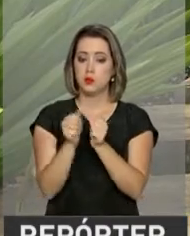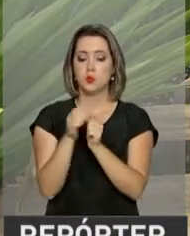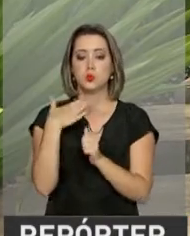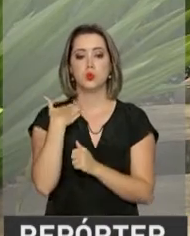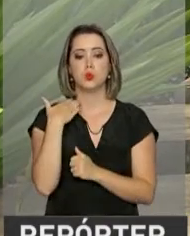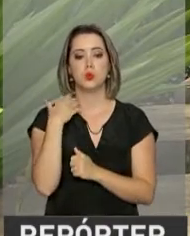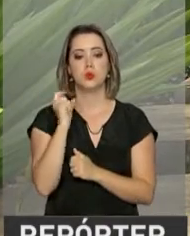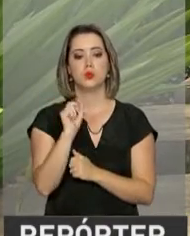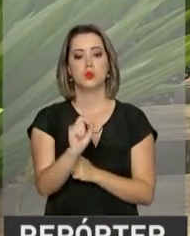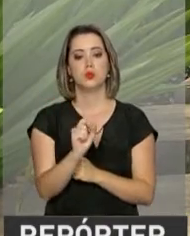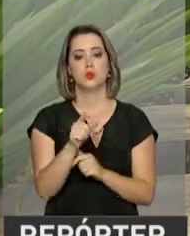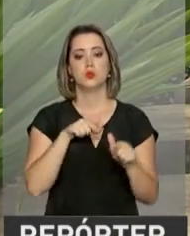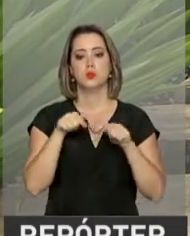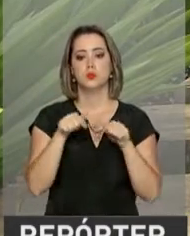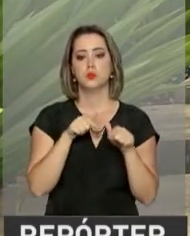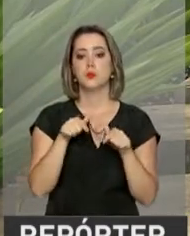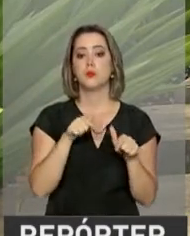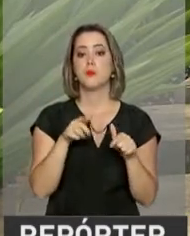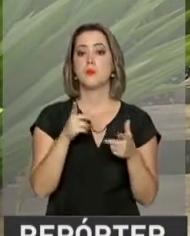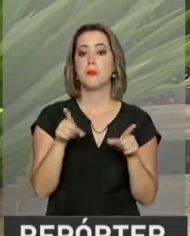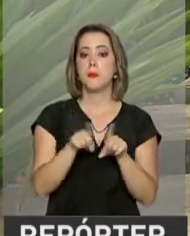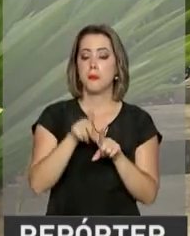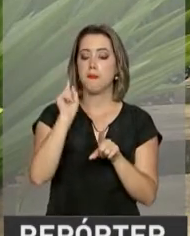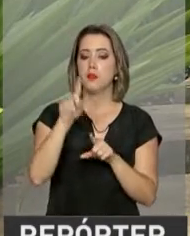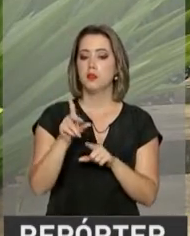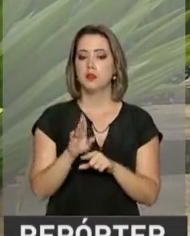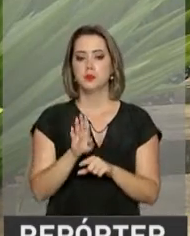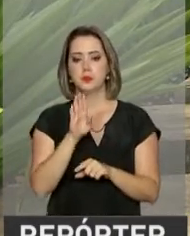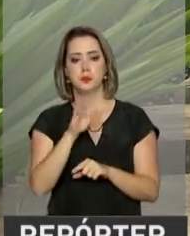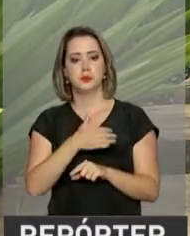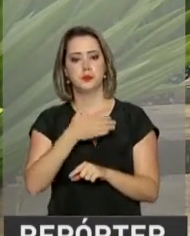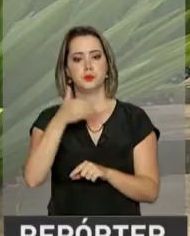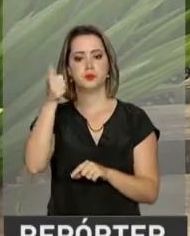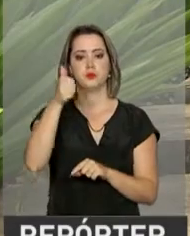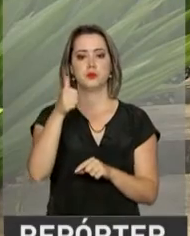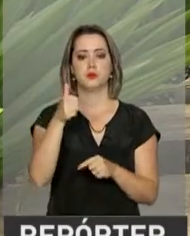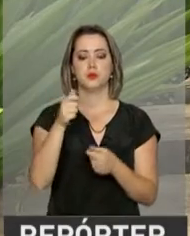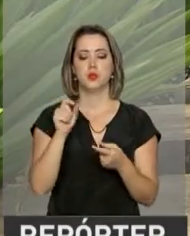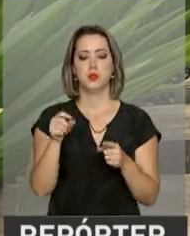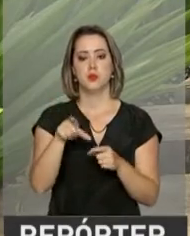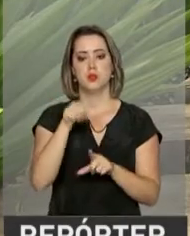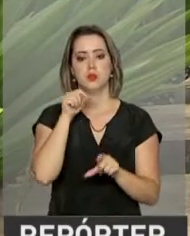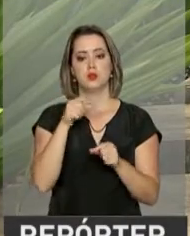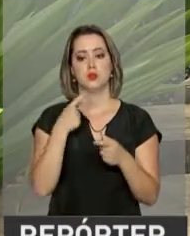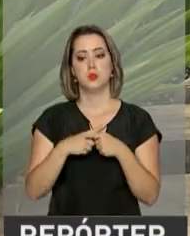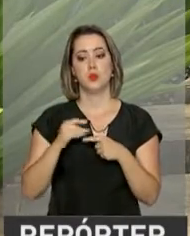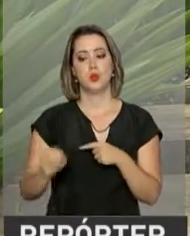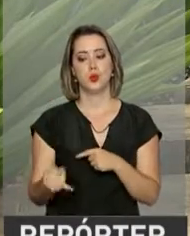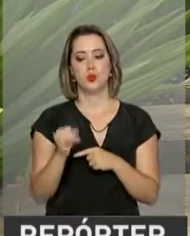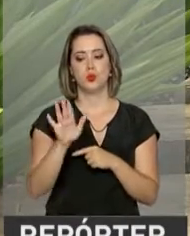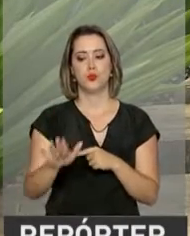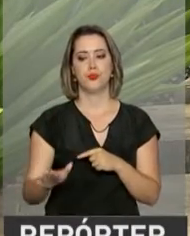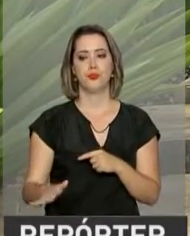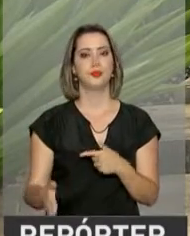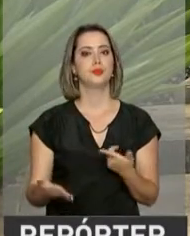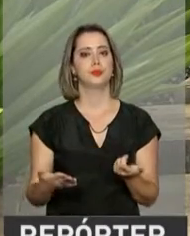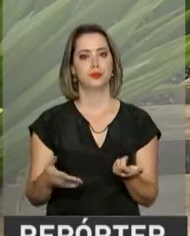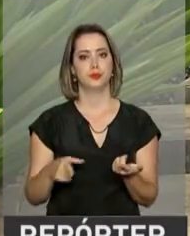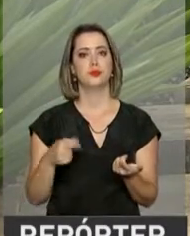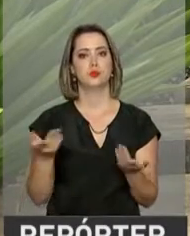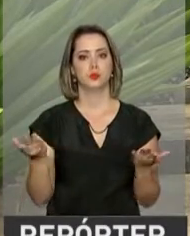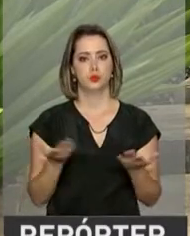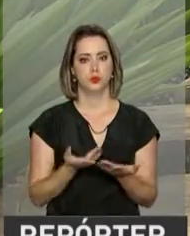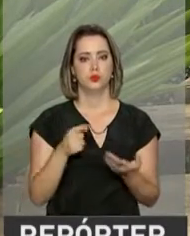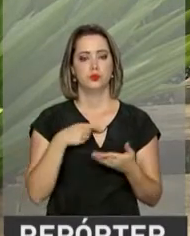entidade em que trabalha, essa seria a melhor solução. É o juro mais baixo entre as modalidades que estão